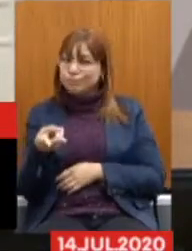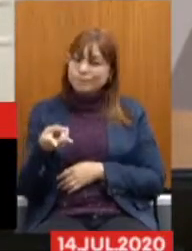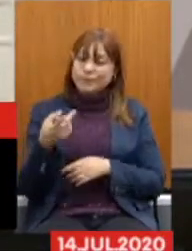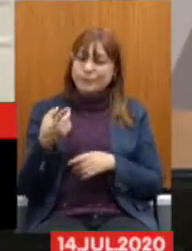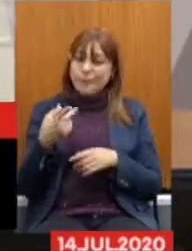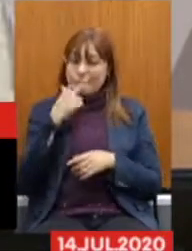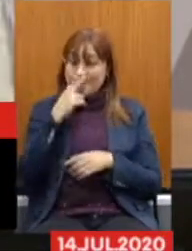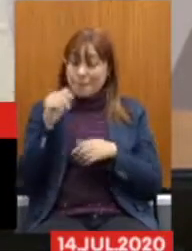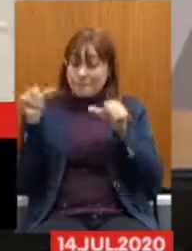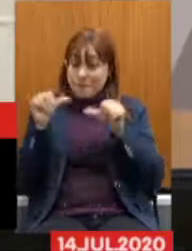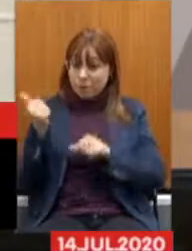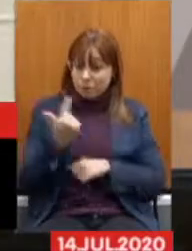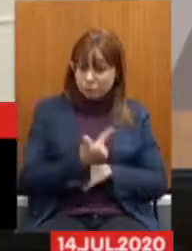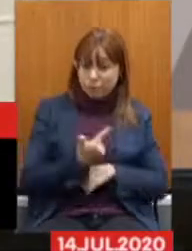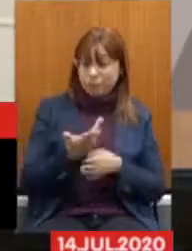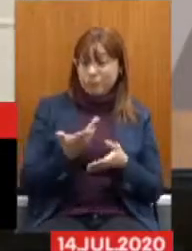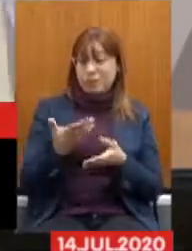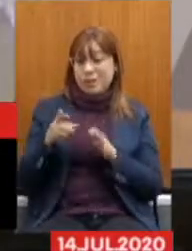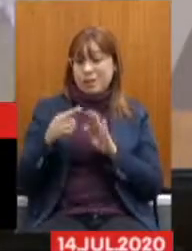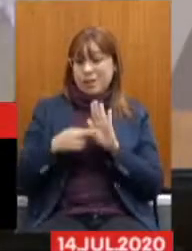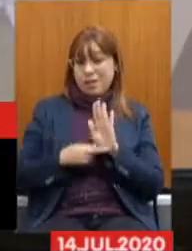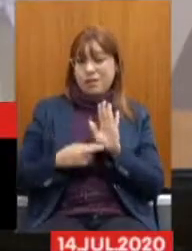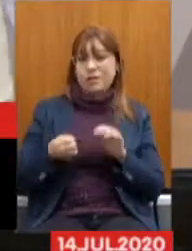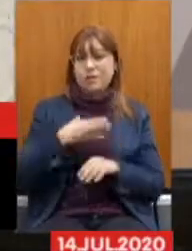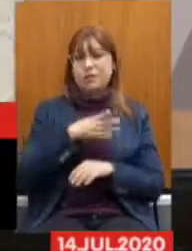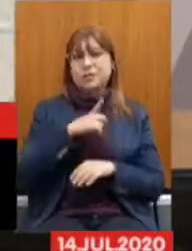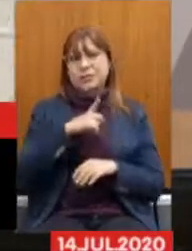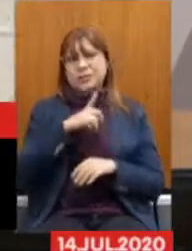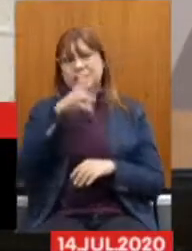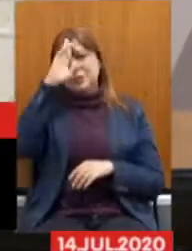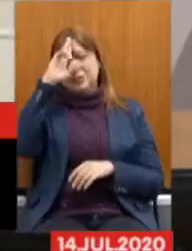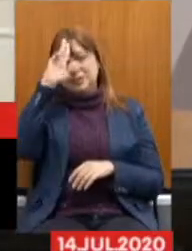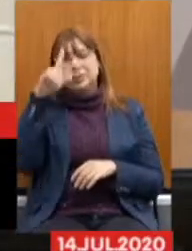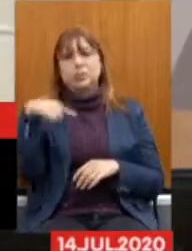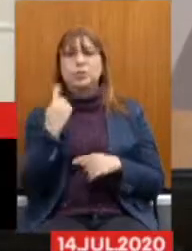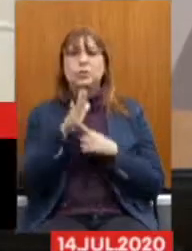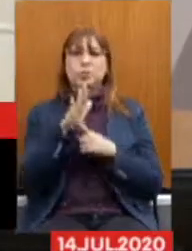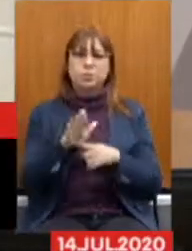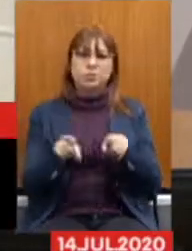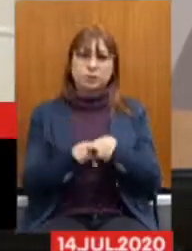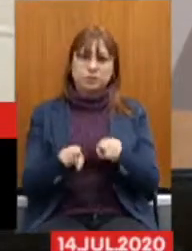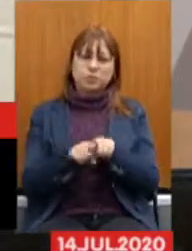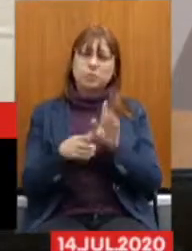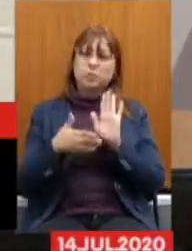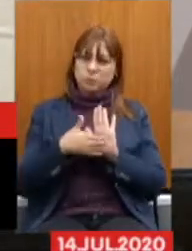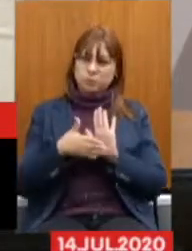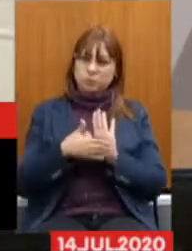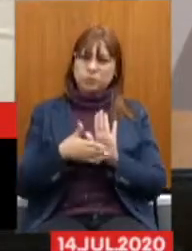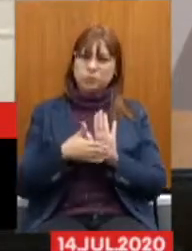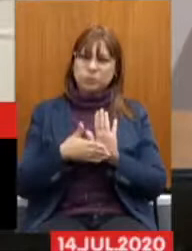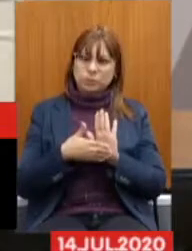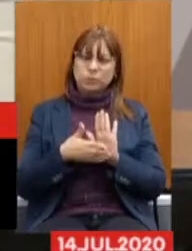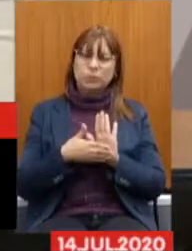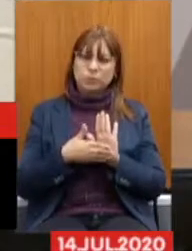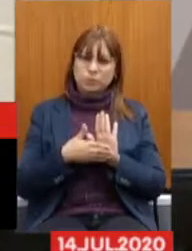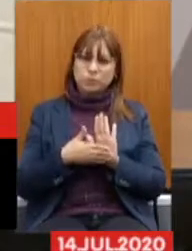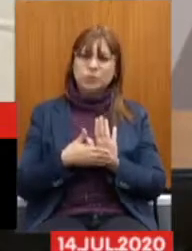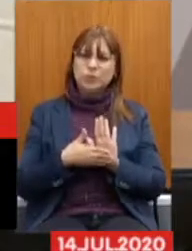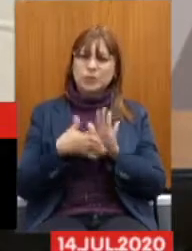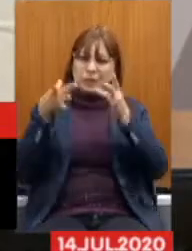regra Nova de concessão Tem alguns equívocos Nós vamos apresentar Propostas Em todos os pontos